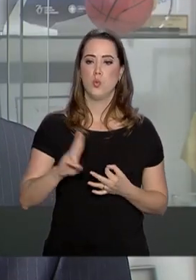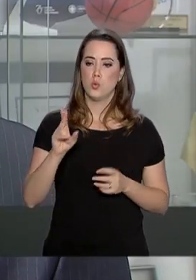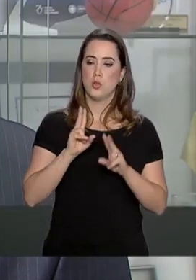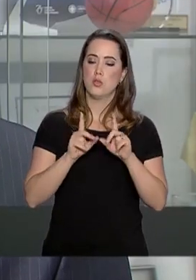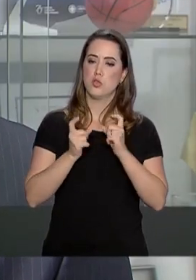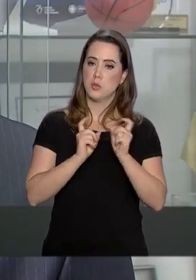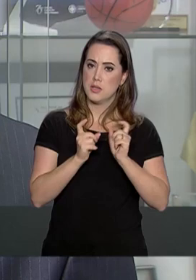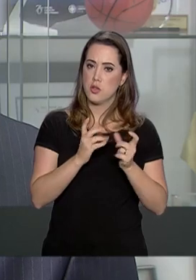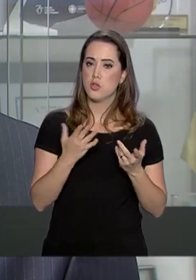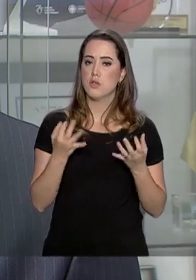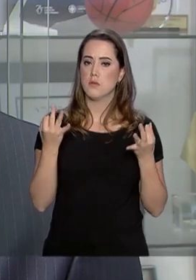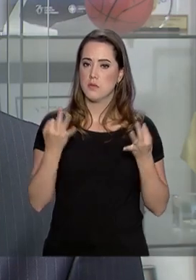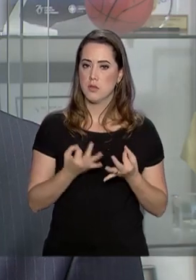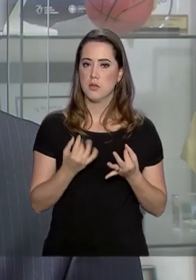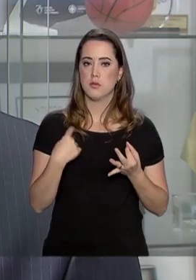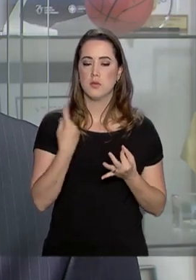gestão,